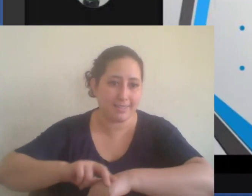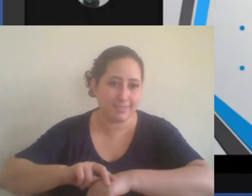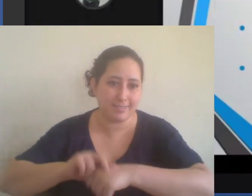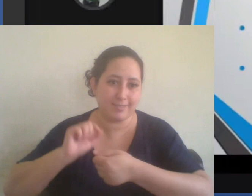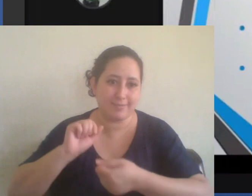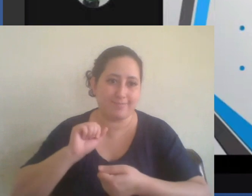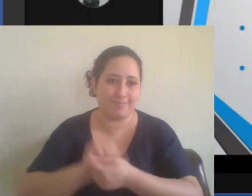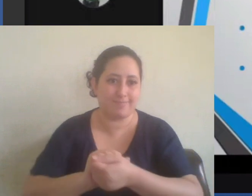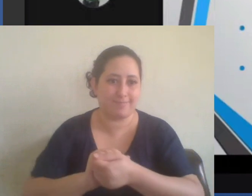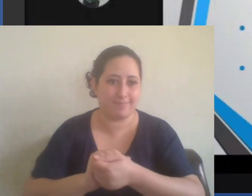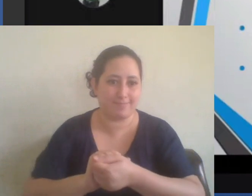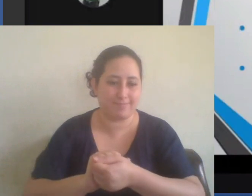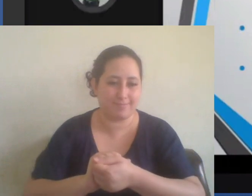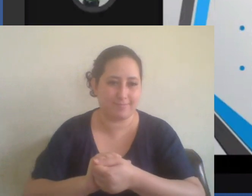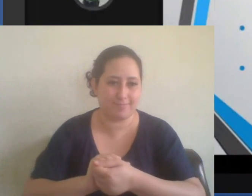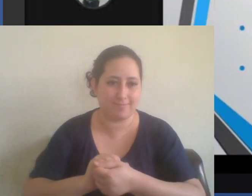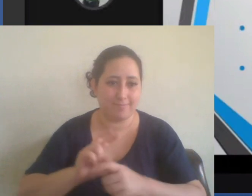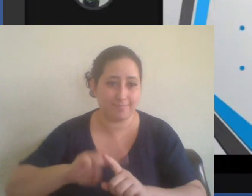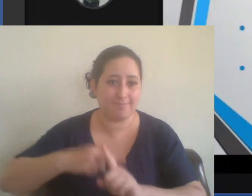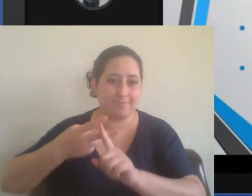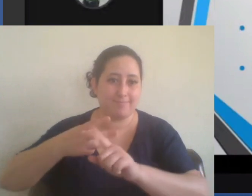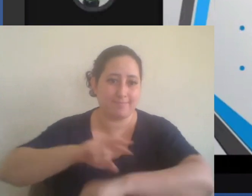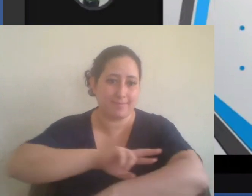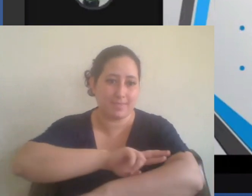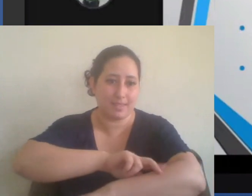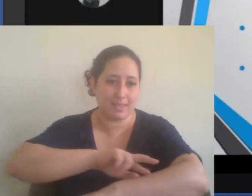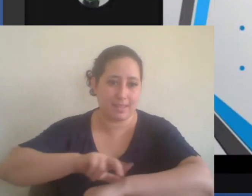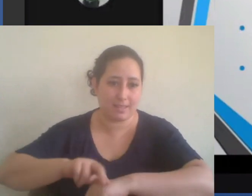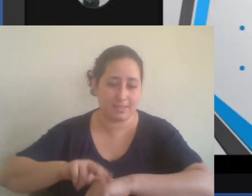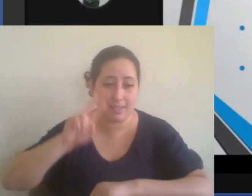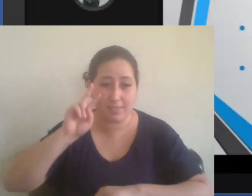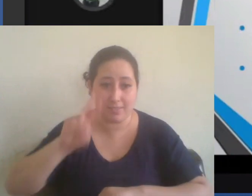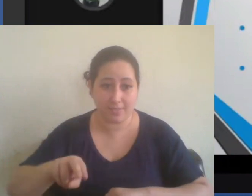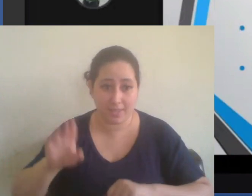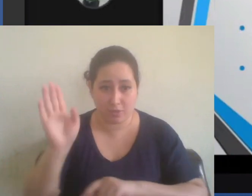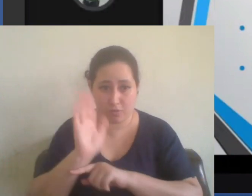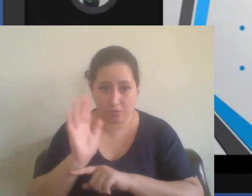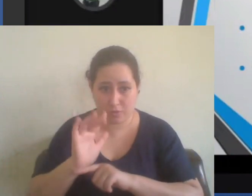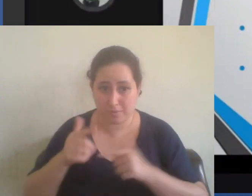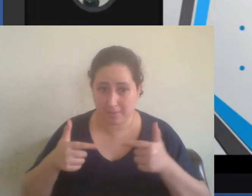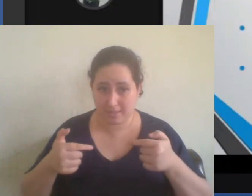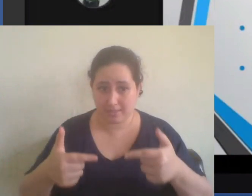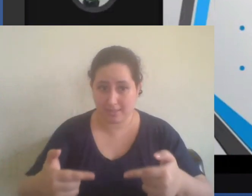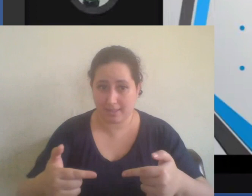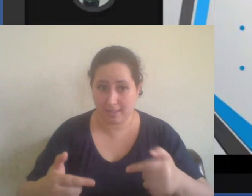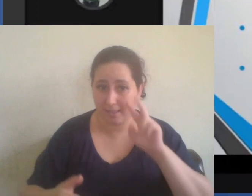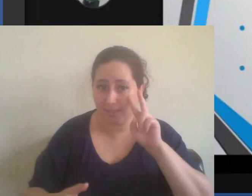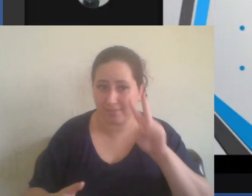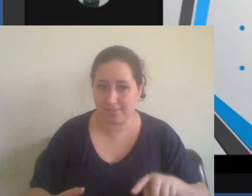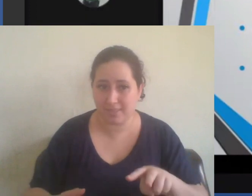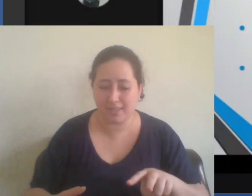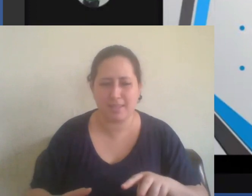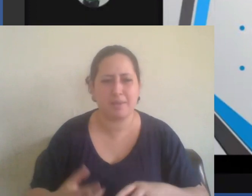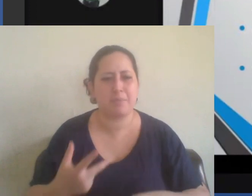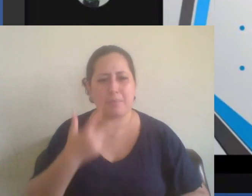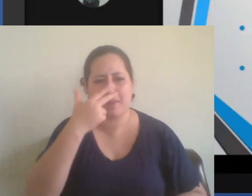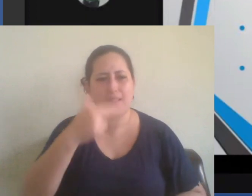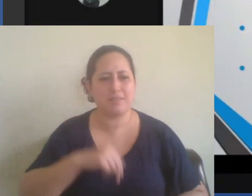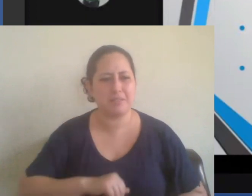mas quando assistimos a filme de guerra usualmente ele é muito heróico